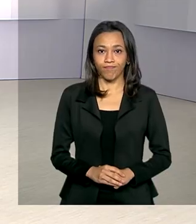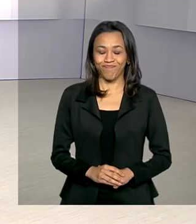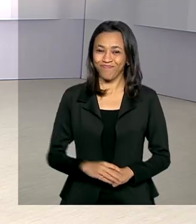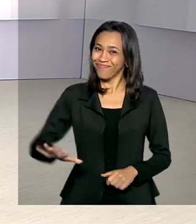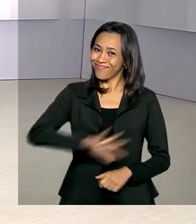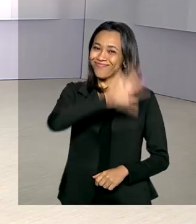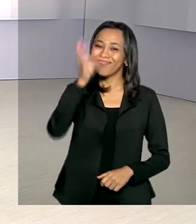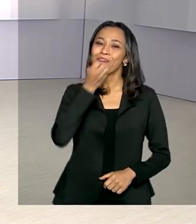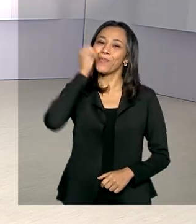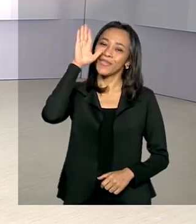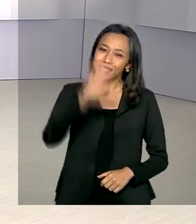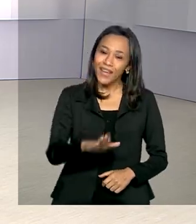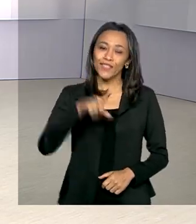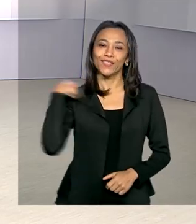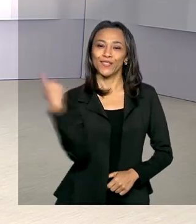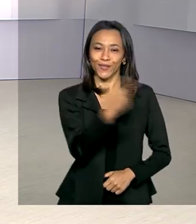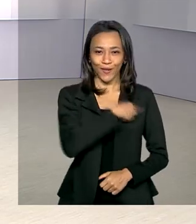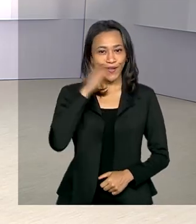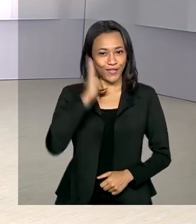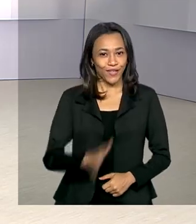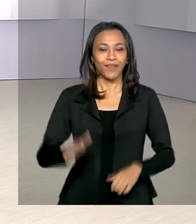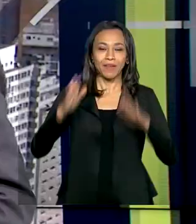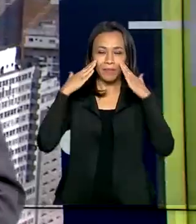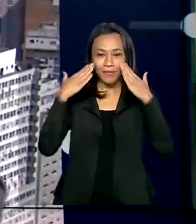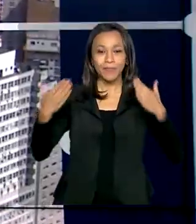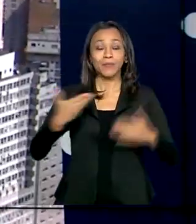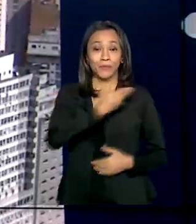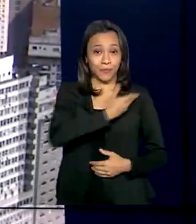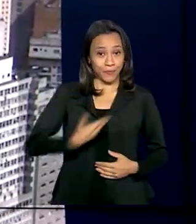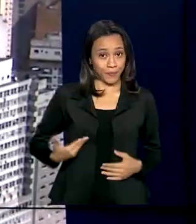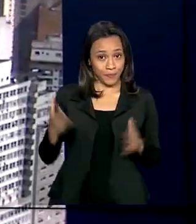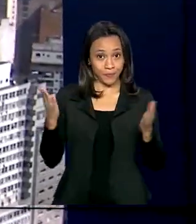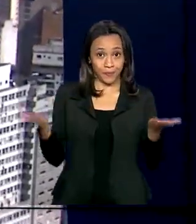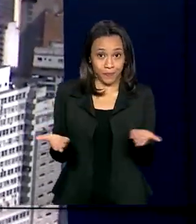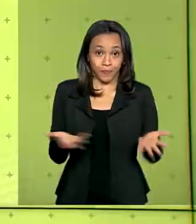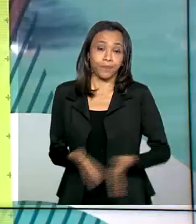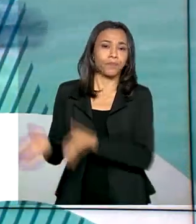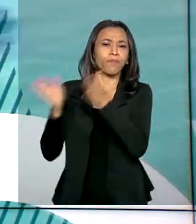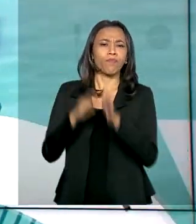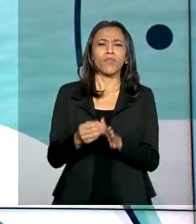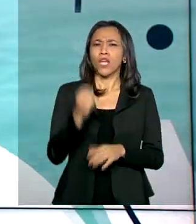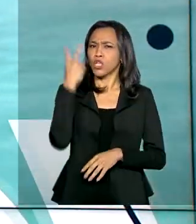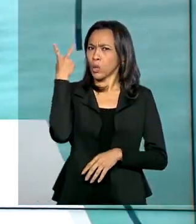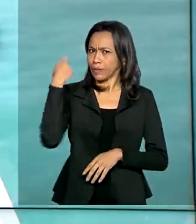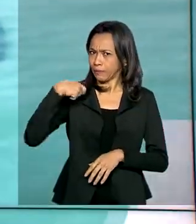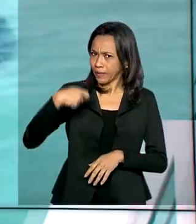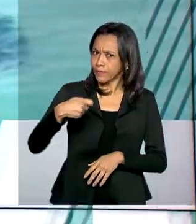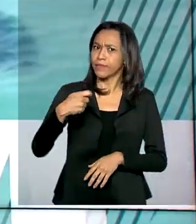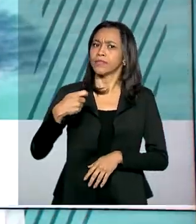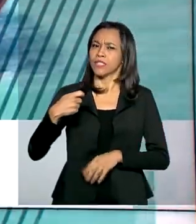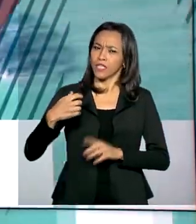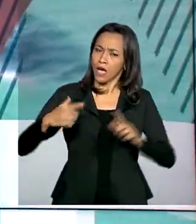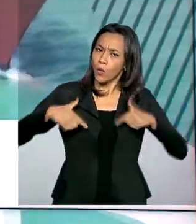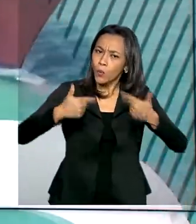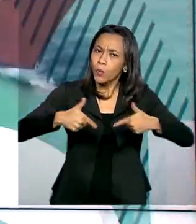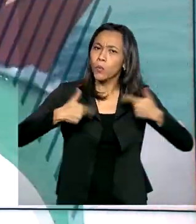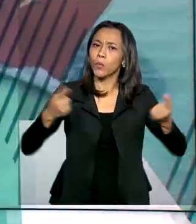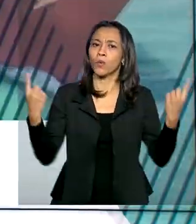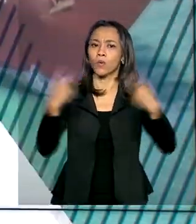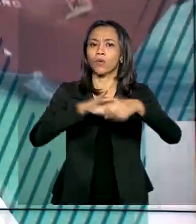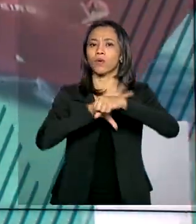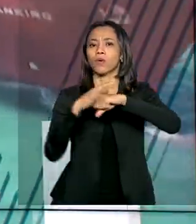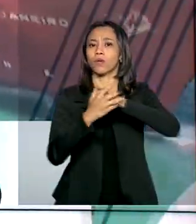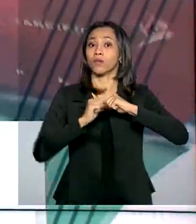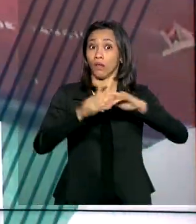Olá, boa tarde. O governo agora já está de volta. Há dois meses, o combate à pandemia do novo coronavírus conta com o